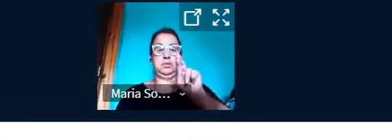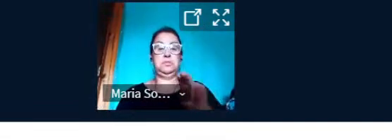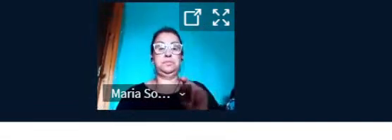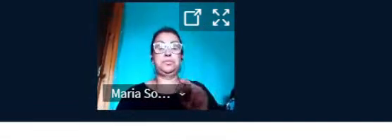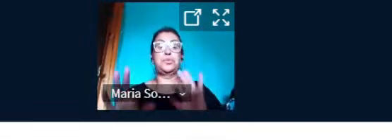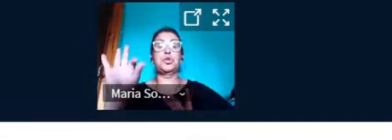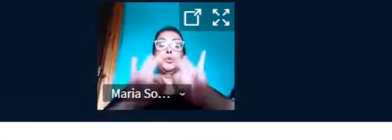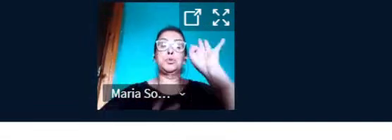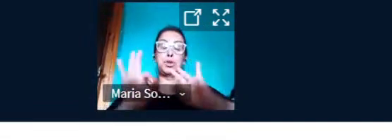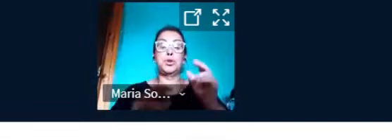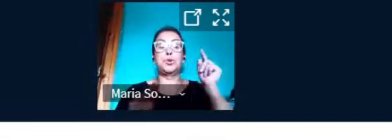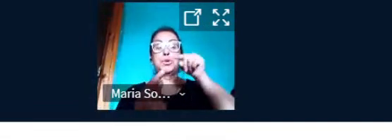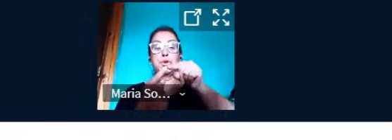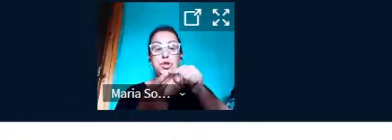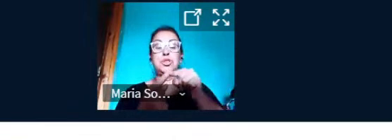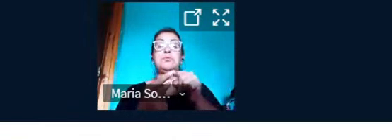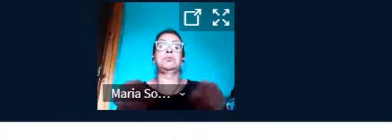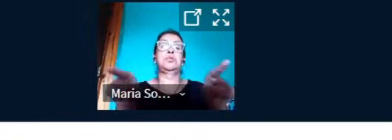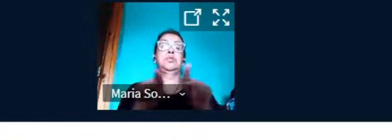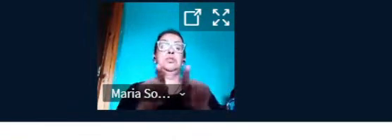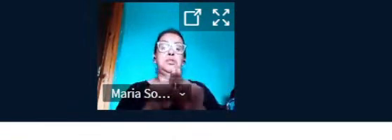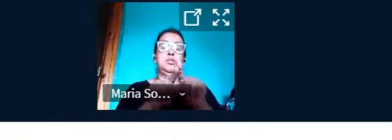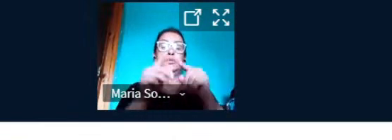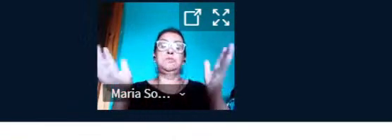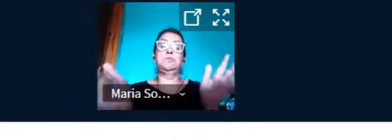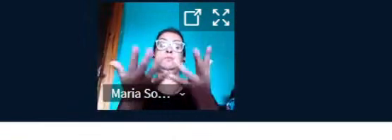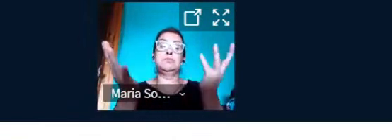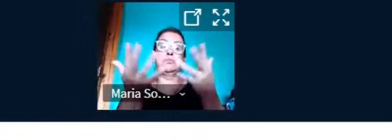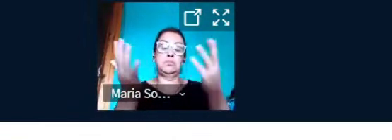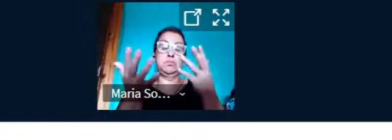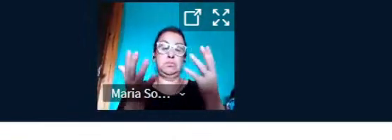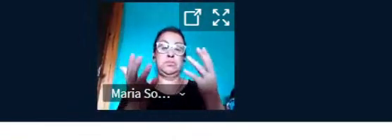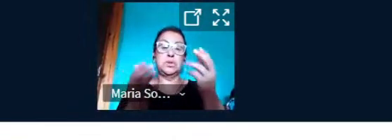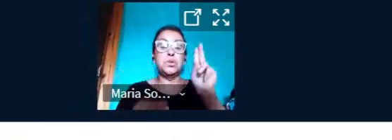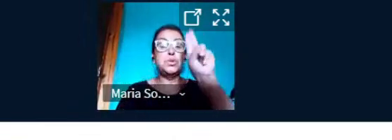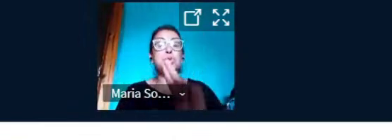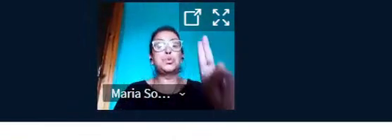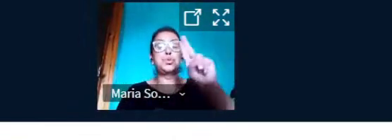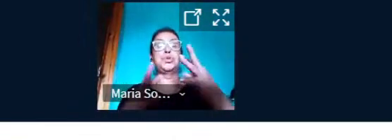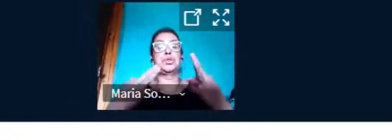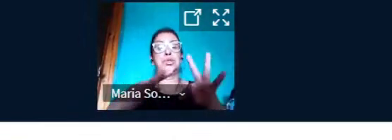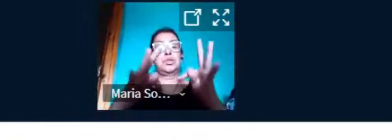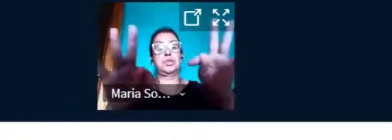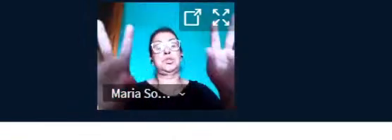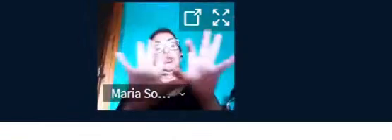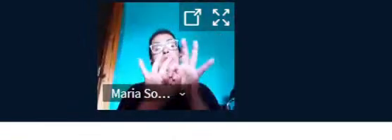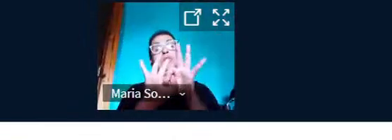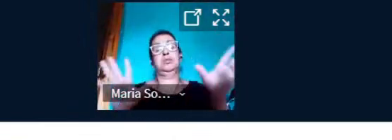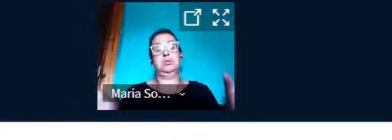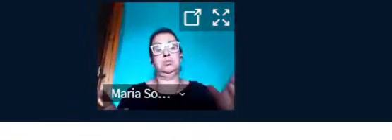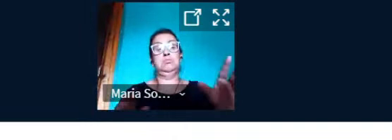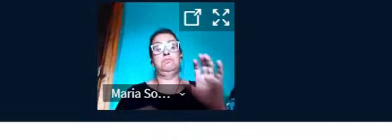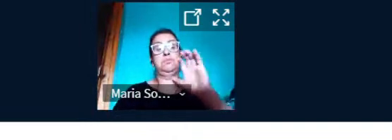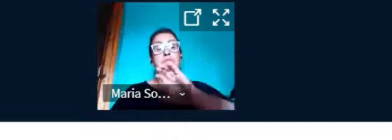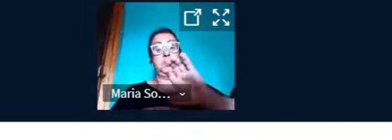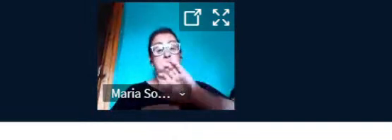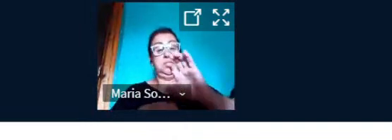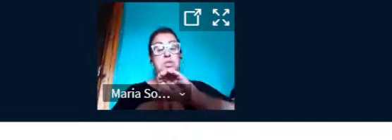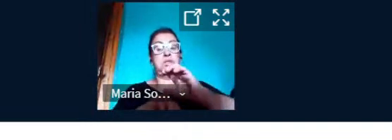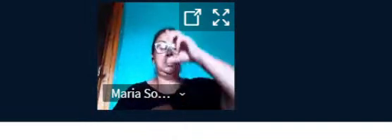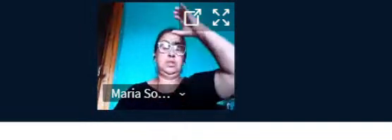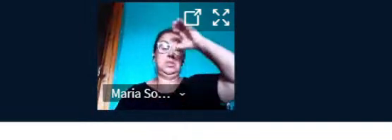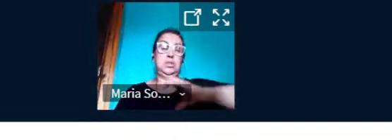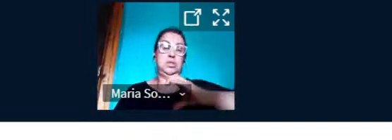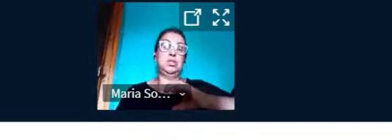princípio o uso de tecnologias livres, a ciência cidadã, que estimulem e oportunizem que os indivíduos a serem protagonistas no